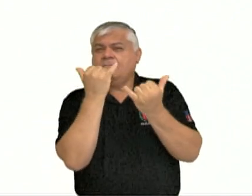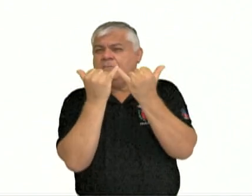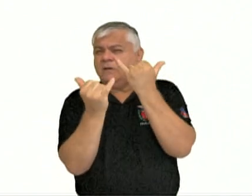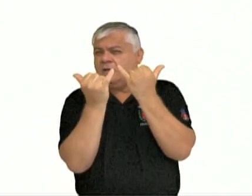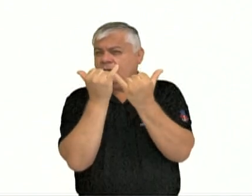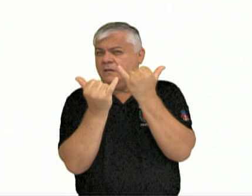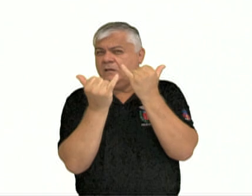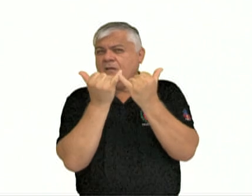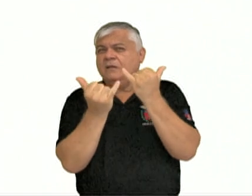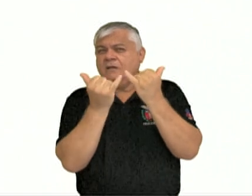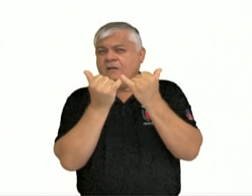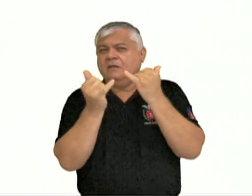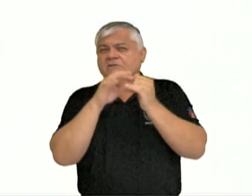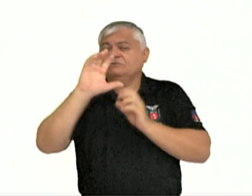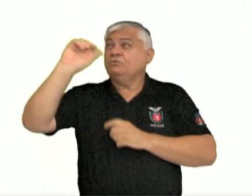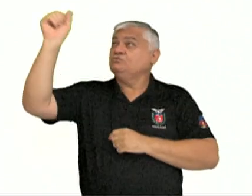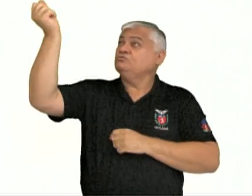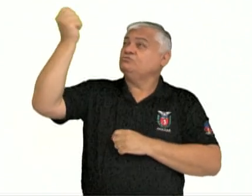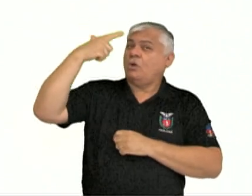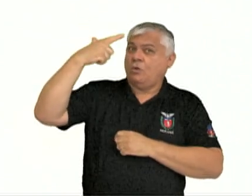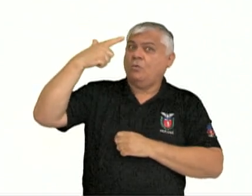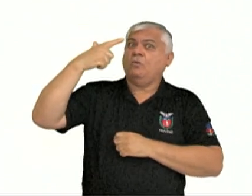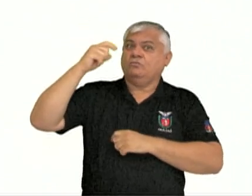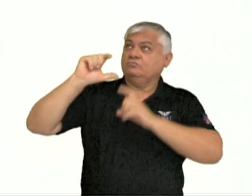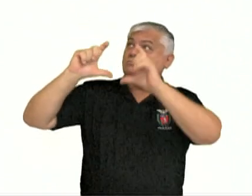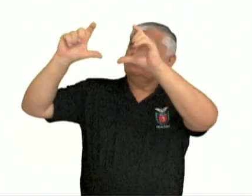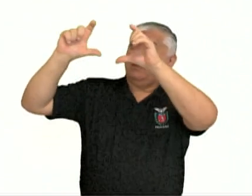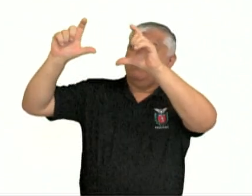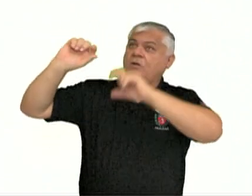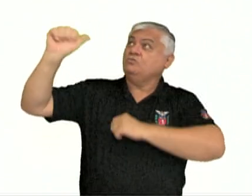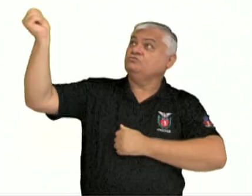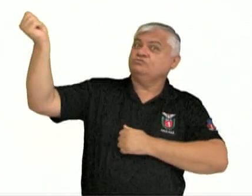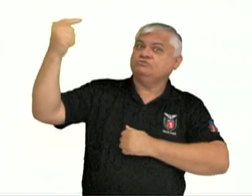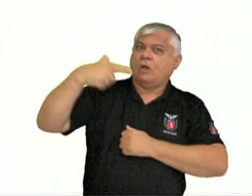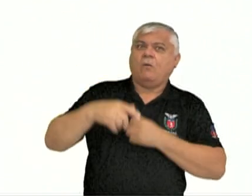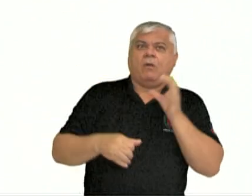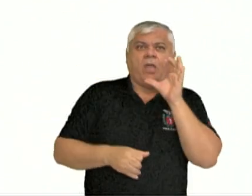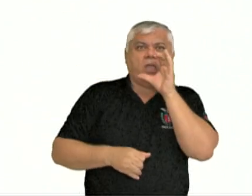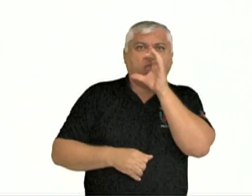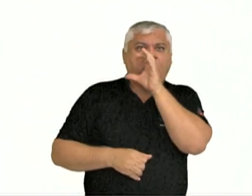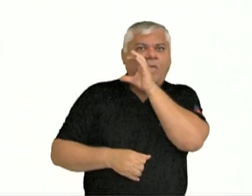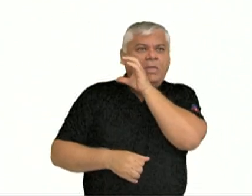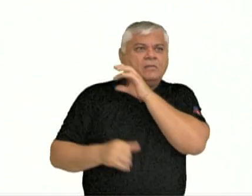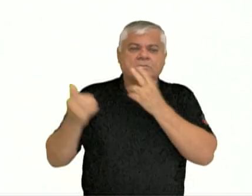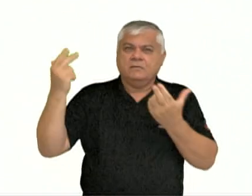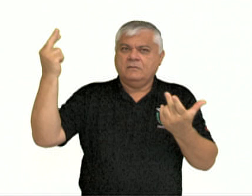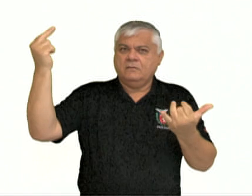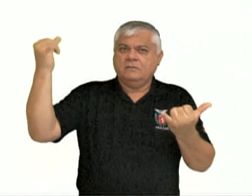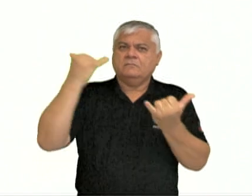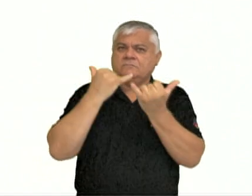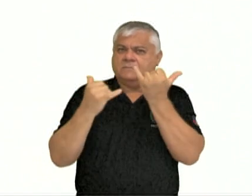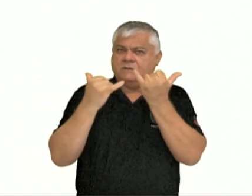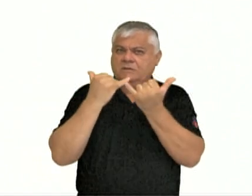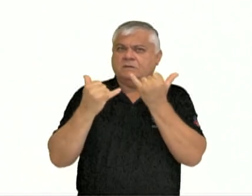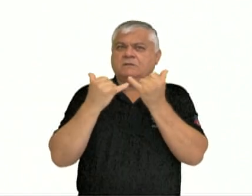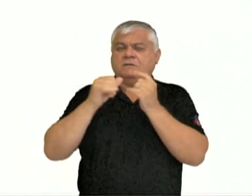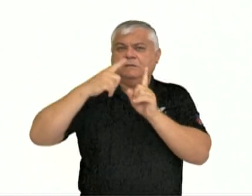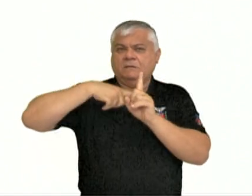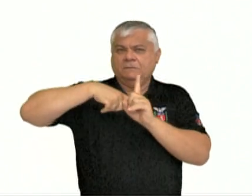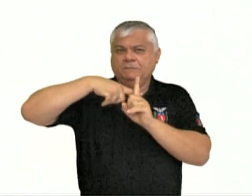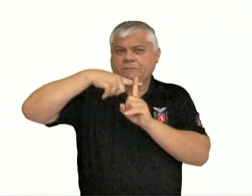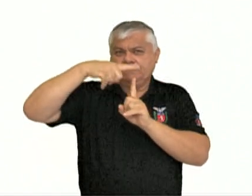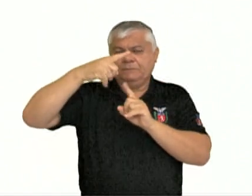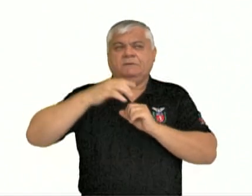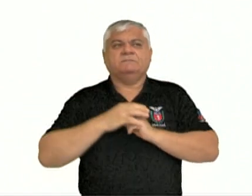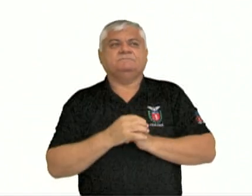semelhante à superfície do sol. Tamanho, para ter uma noção do tamanho da temperatura, do quanto é elevada a temperatura